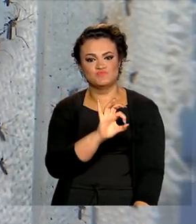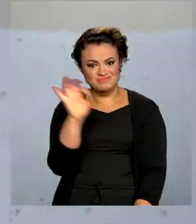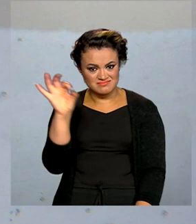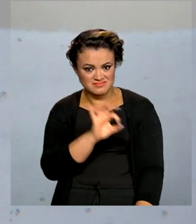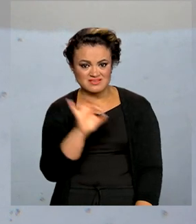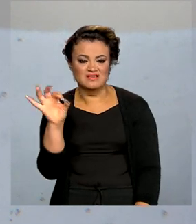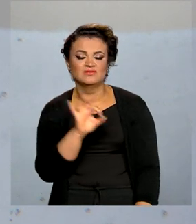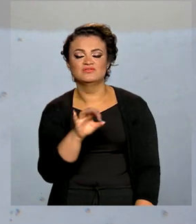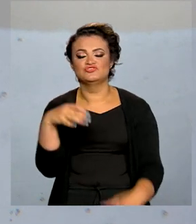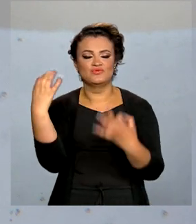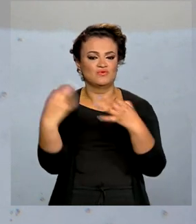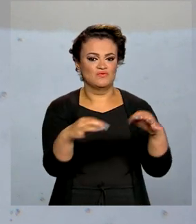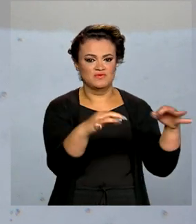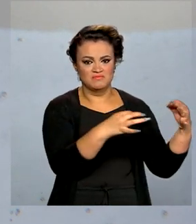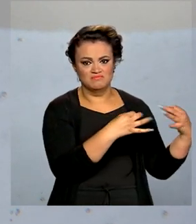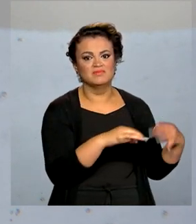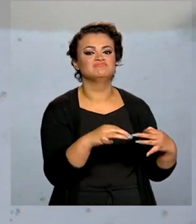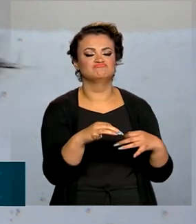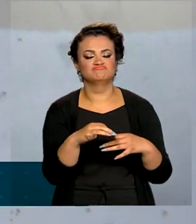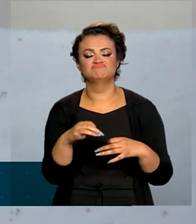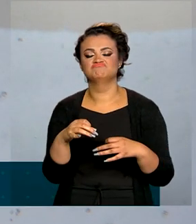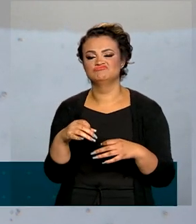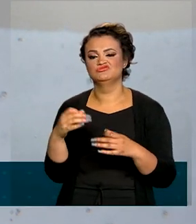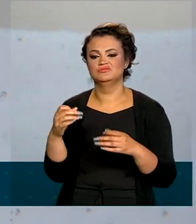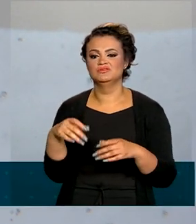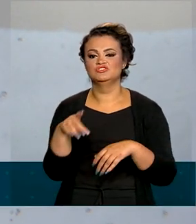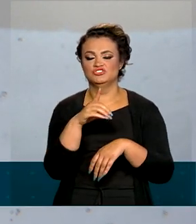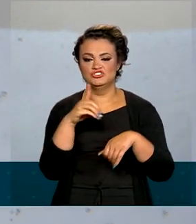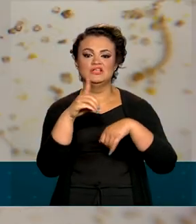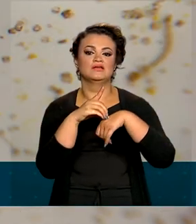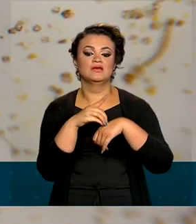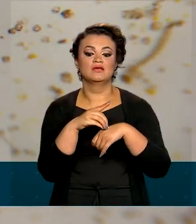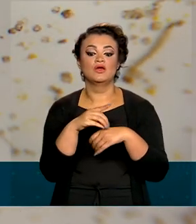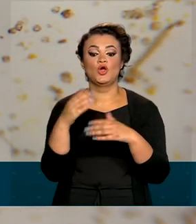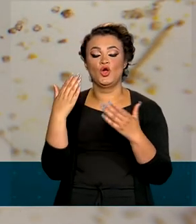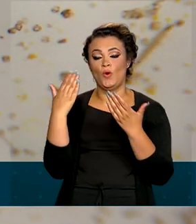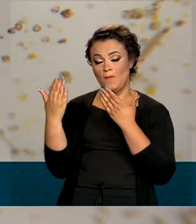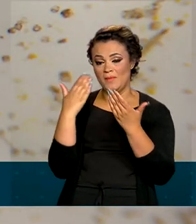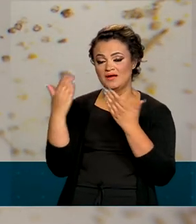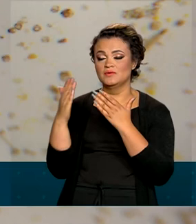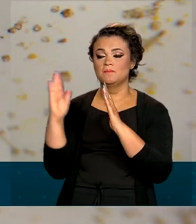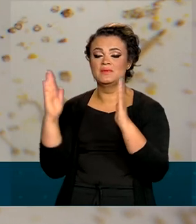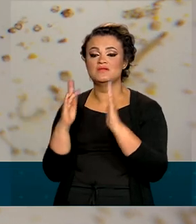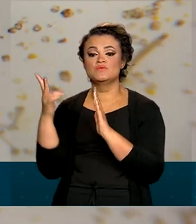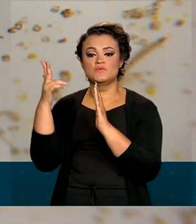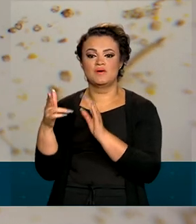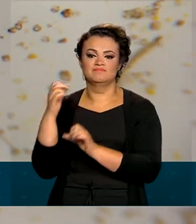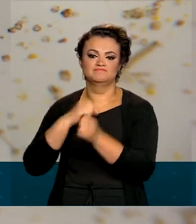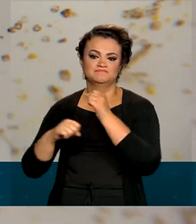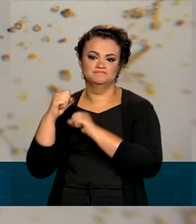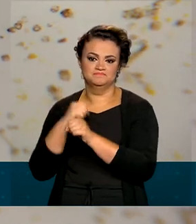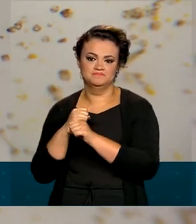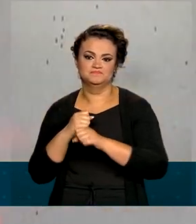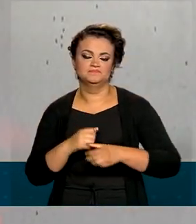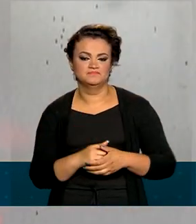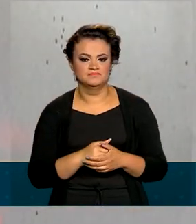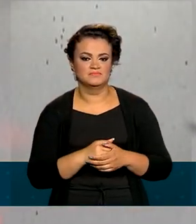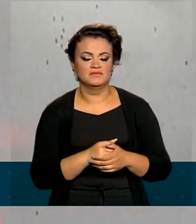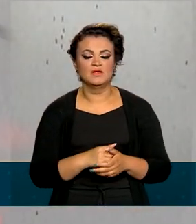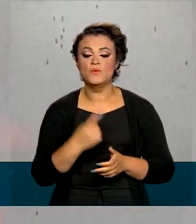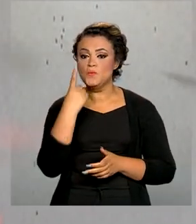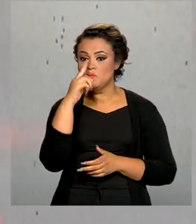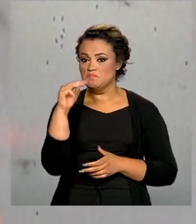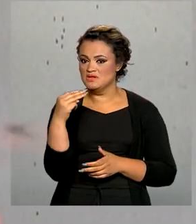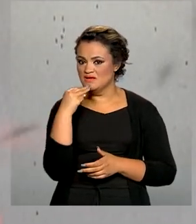no número de casos prováveis de dengue, em comparação com o mesmo período do ano passado. Já são